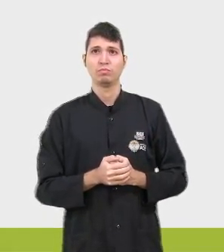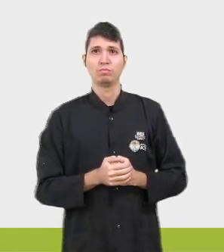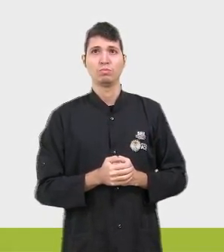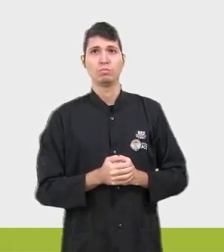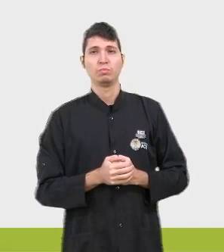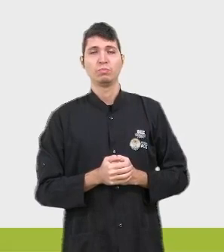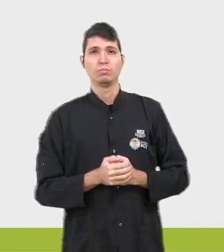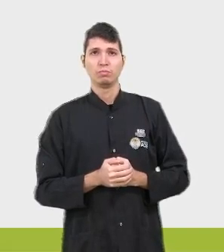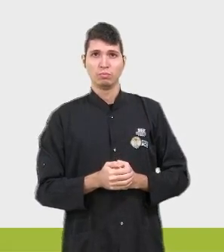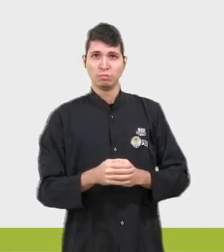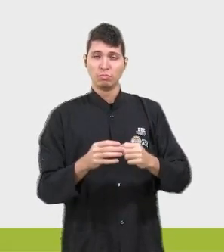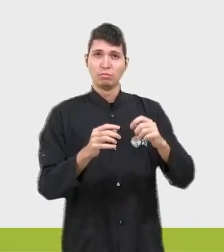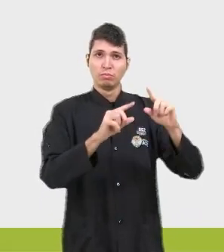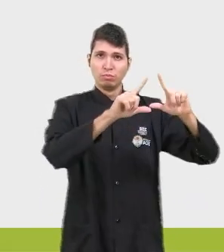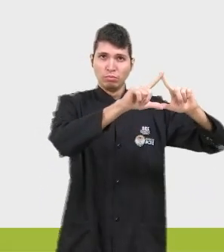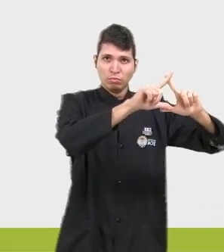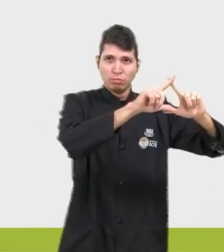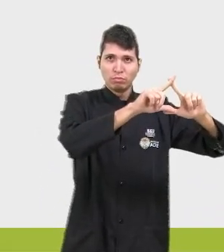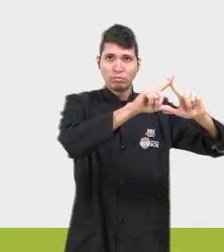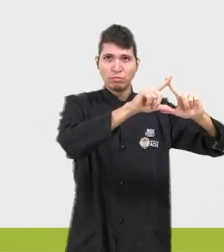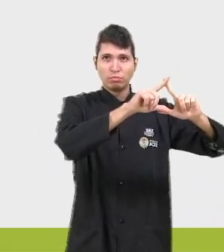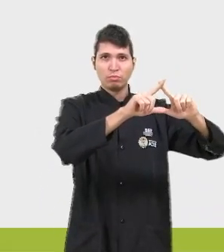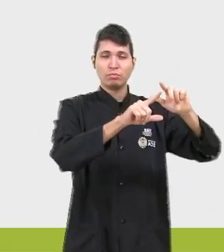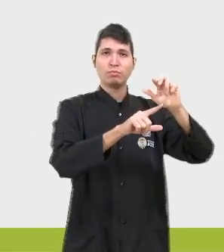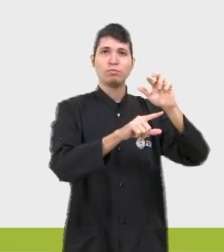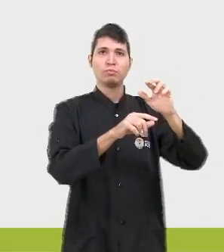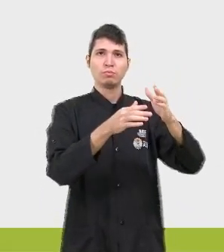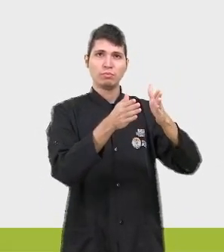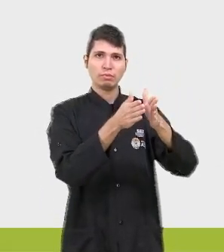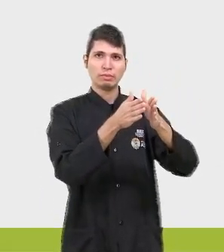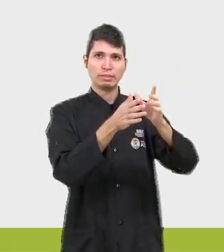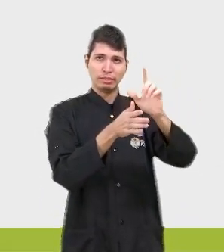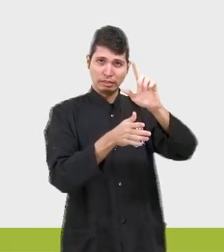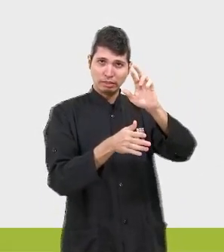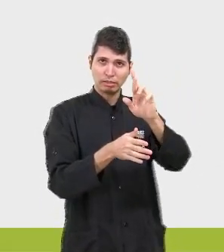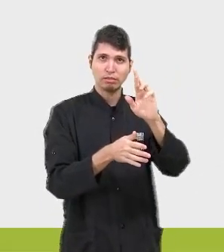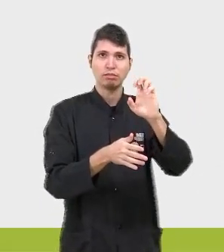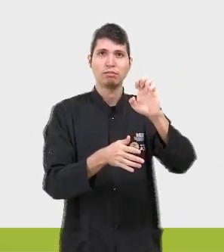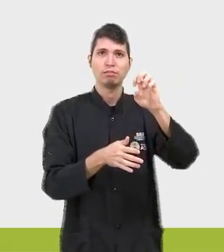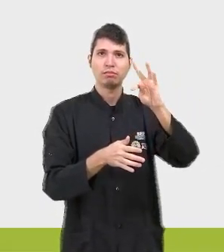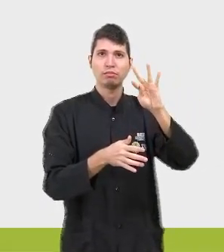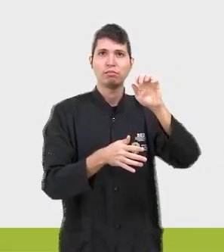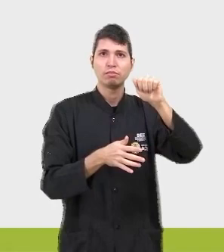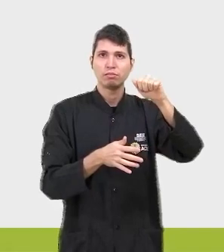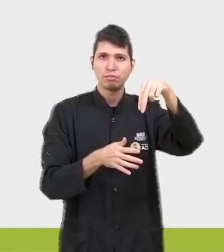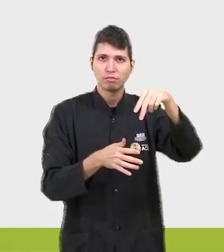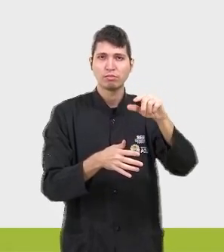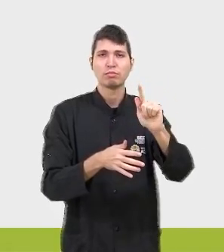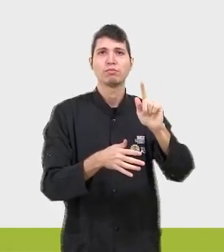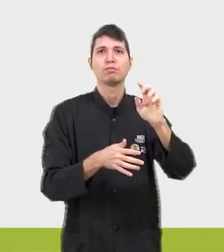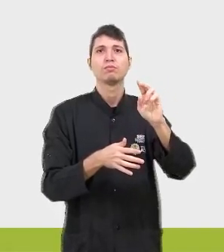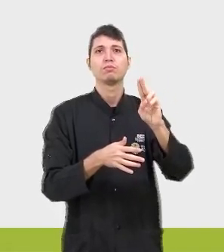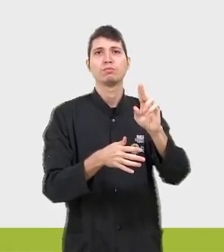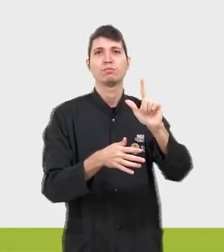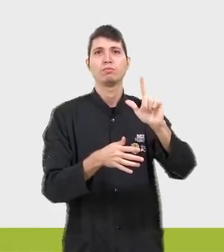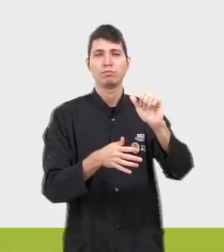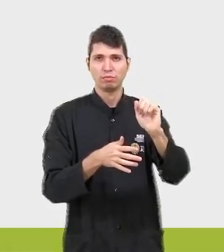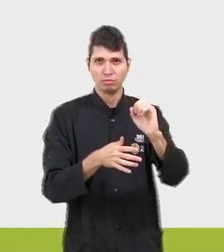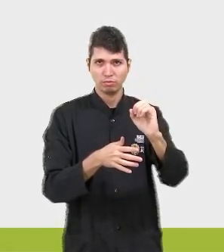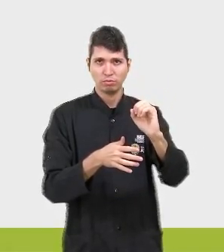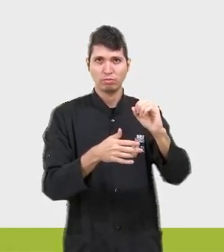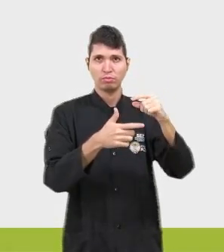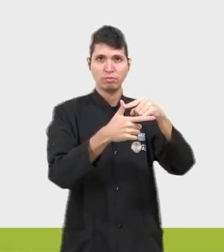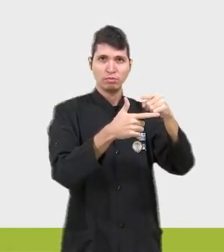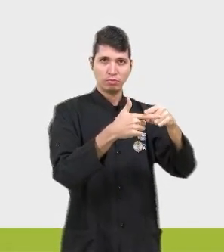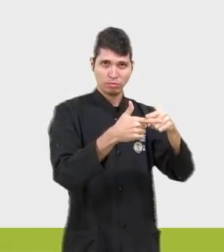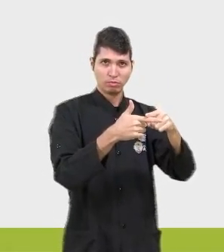Triângulos, retângulos, possuem um ângulo interno de 90. A já havia comentado lá no início, mas essa é ideia aqui, ó. O ângulo reto, né, ou retangular, ele